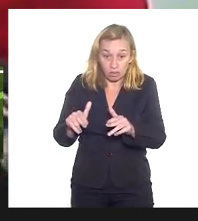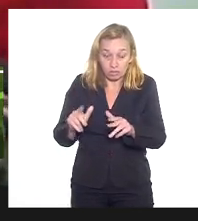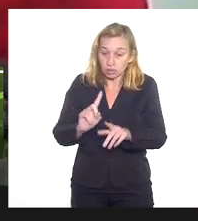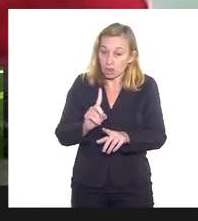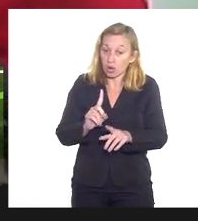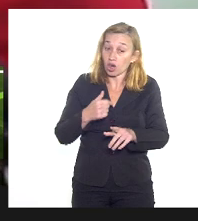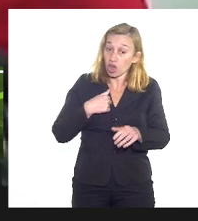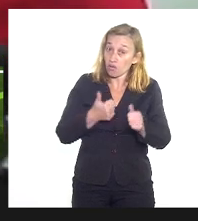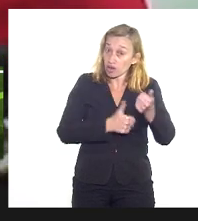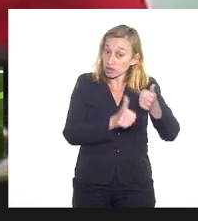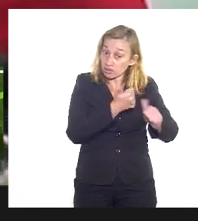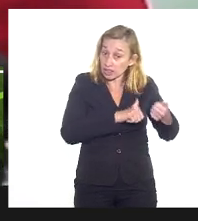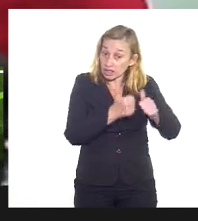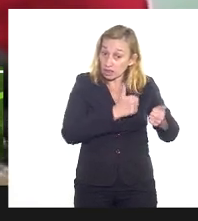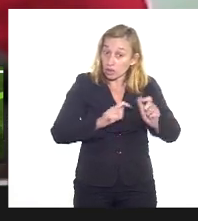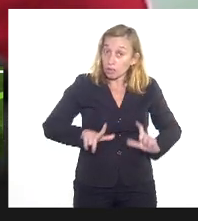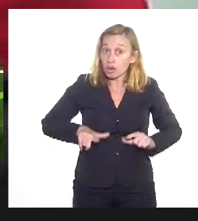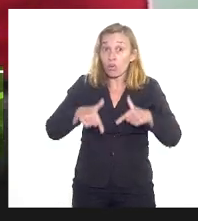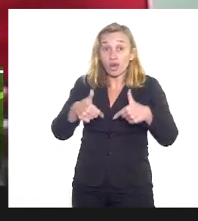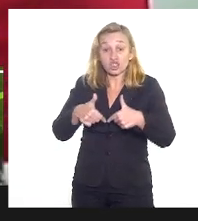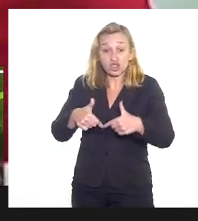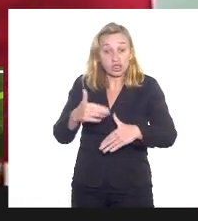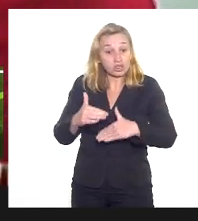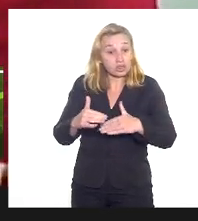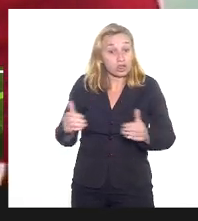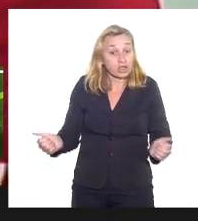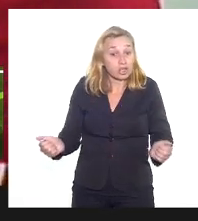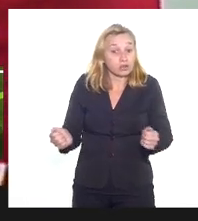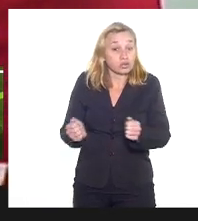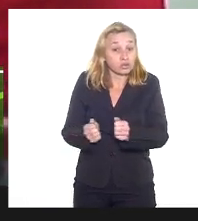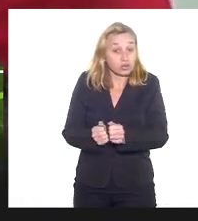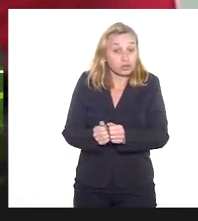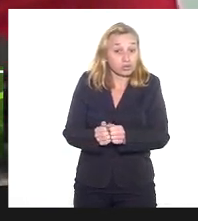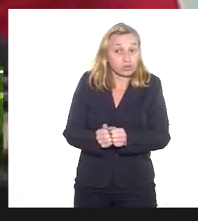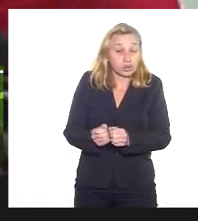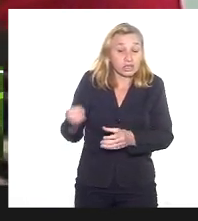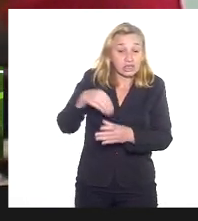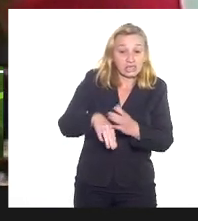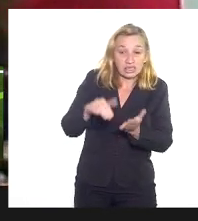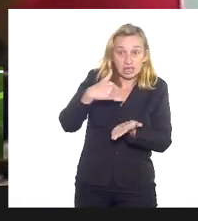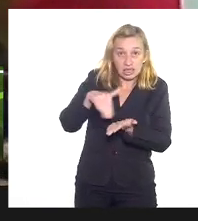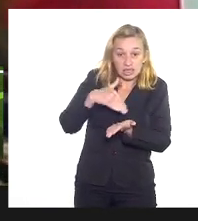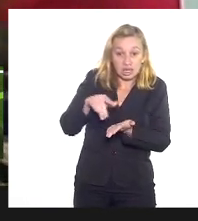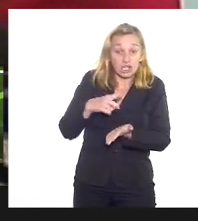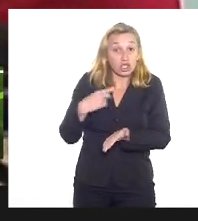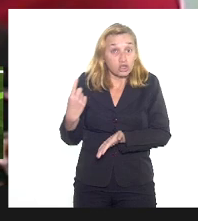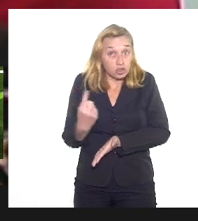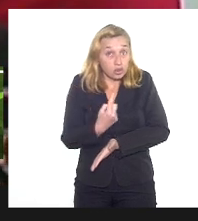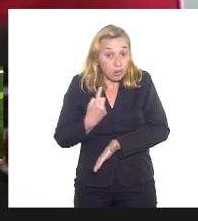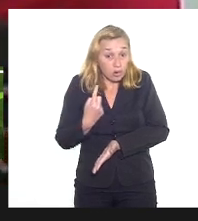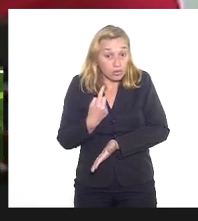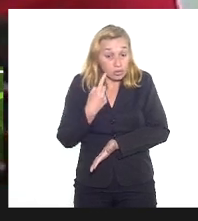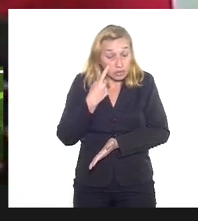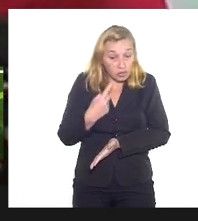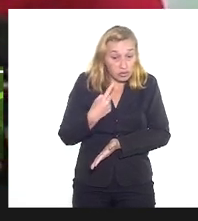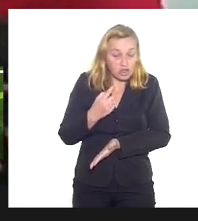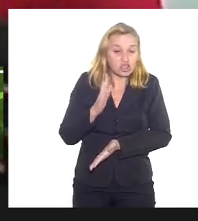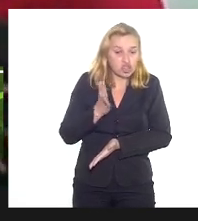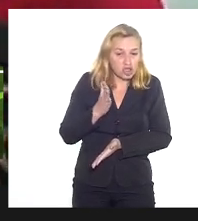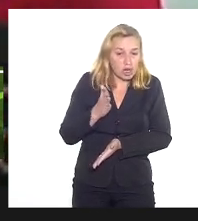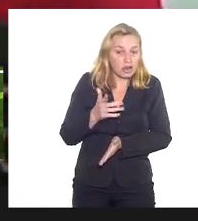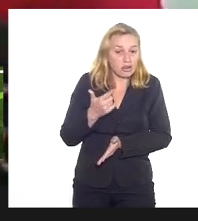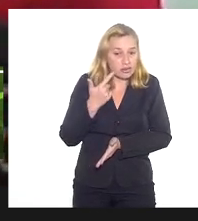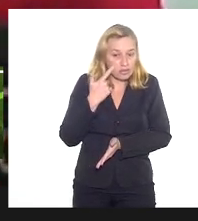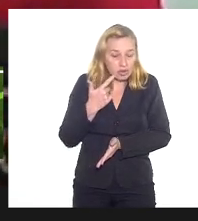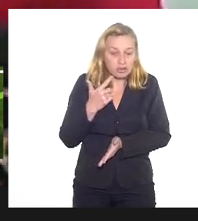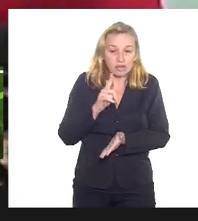eu faço a avaliação pelas ações desenvolvidas por aquela secretaria, e nós vamos estar, porque já identificamos